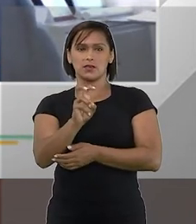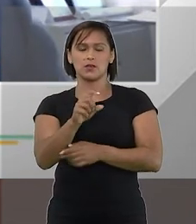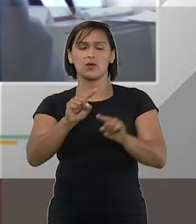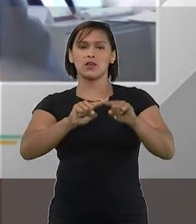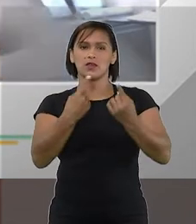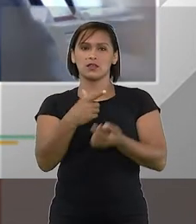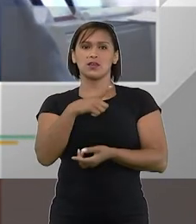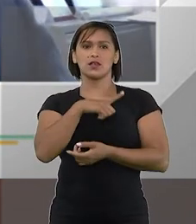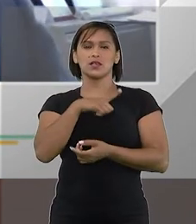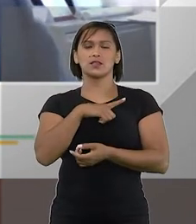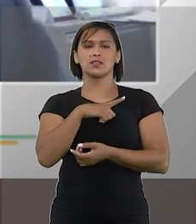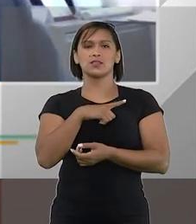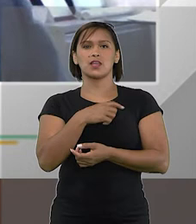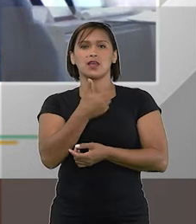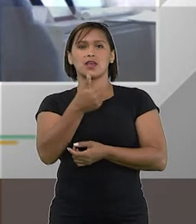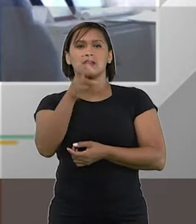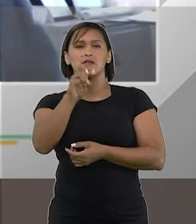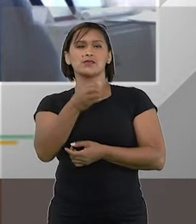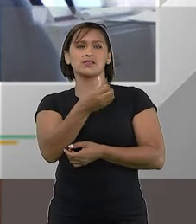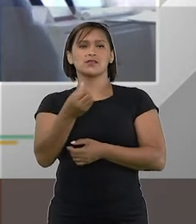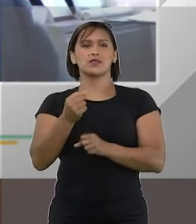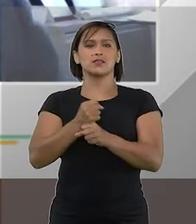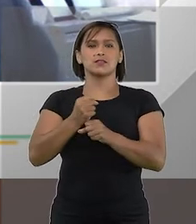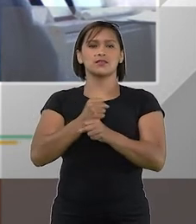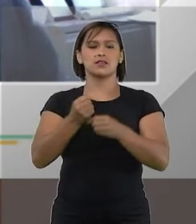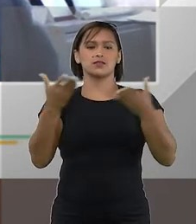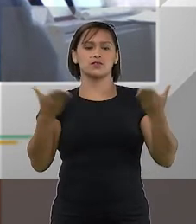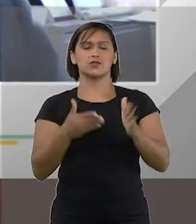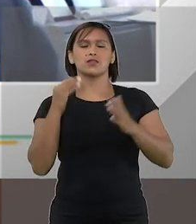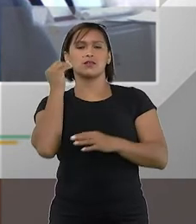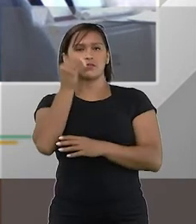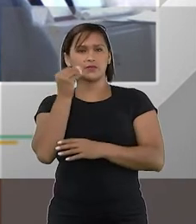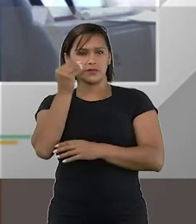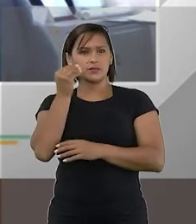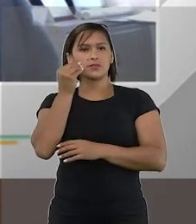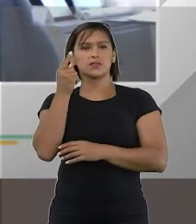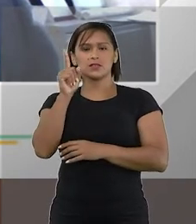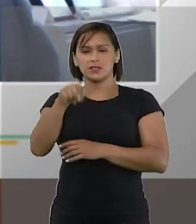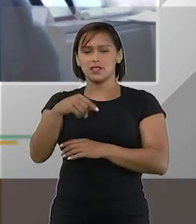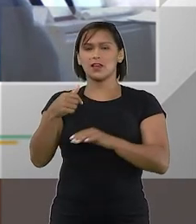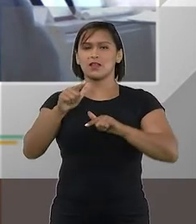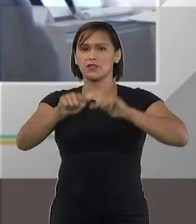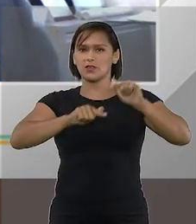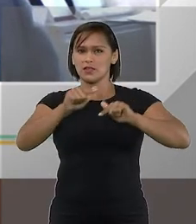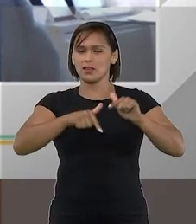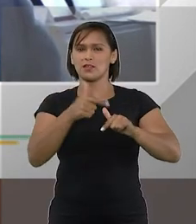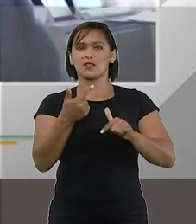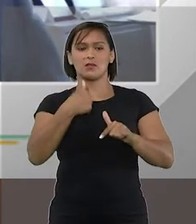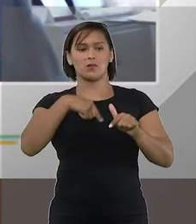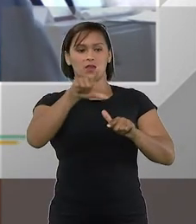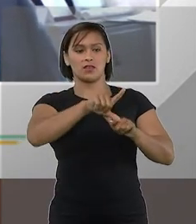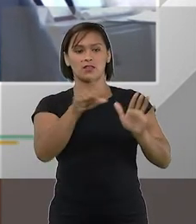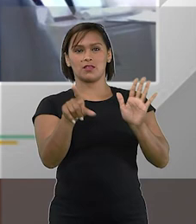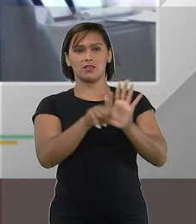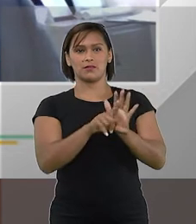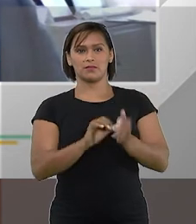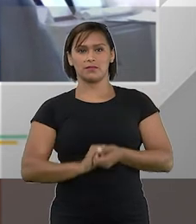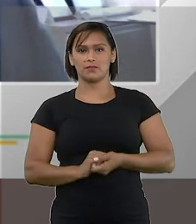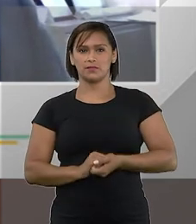então eles têm aí 15, 16 anos de experiência no tratamento dessa questão